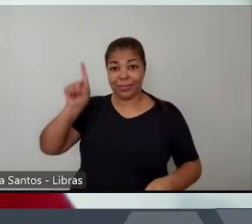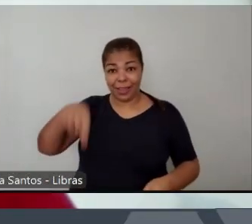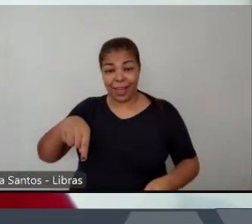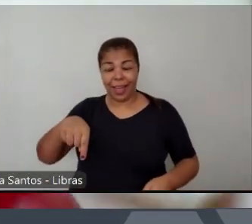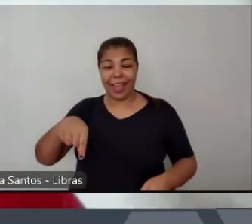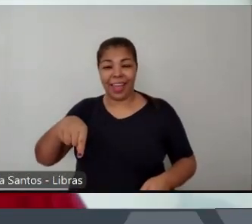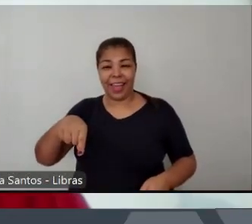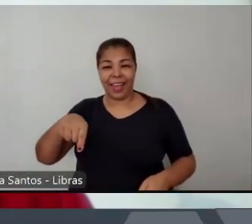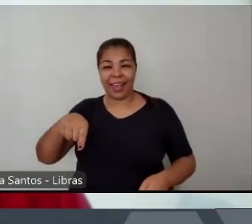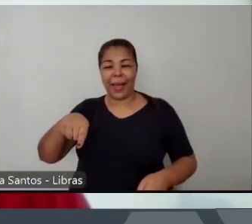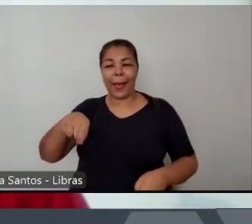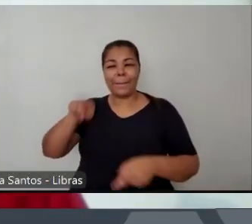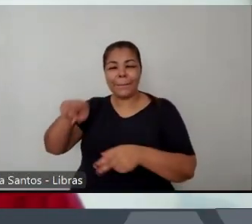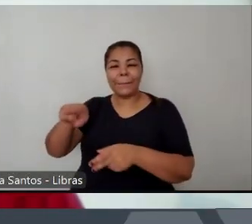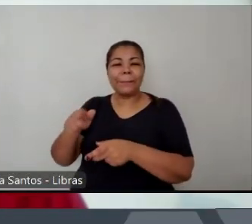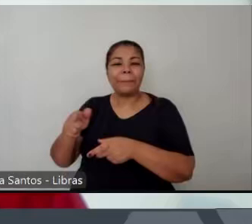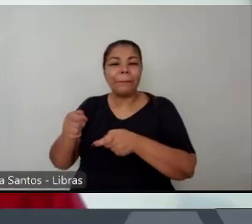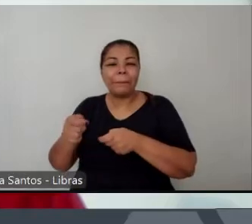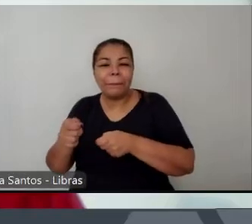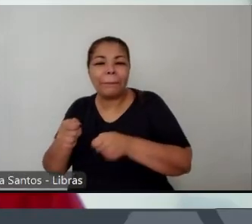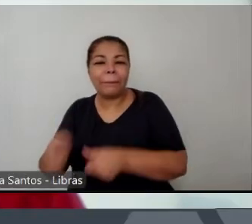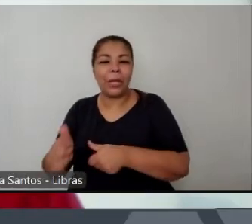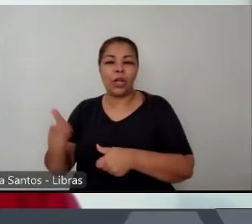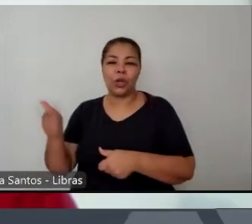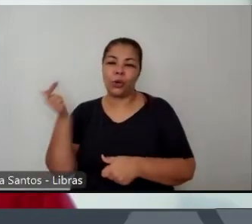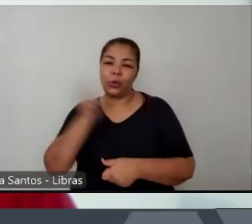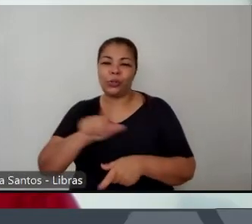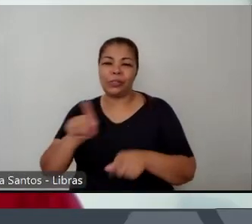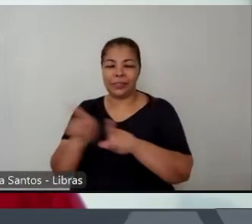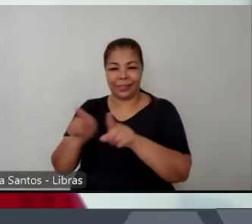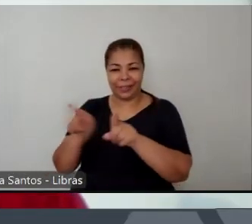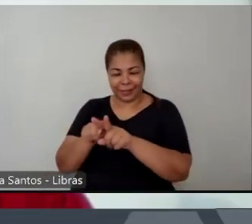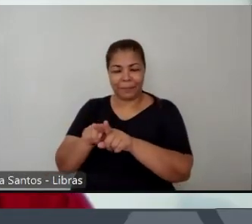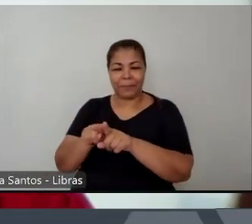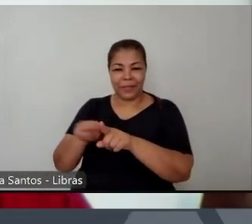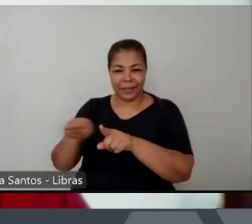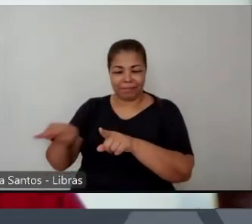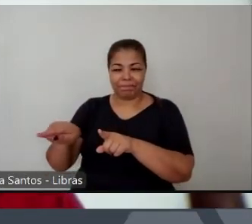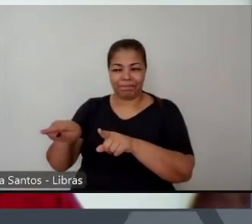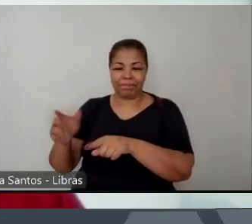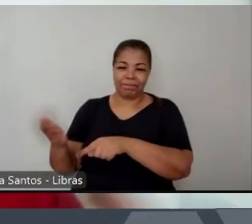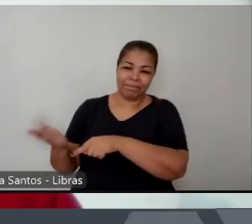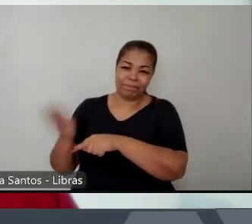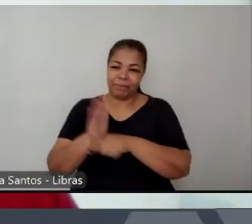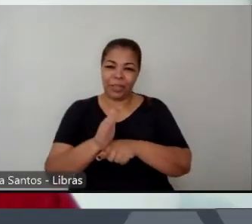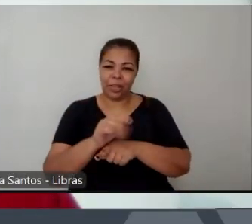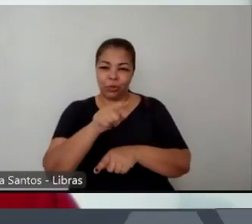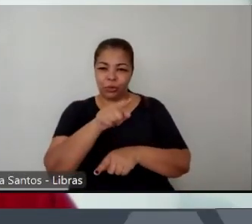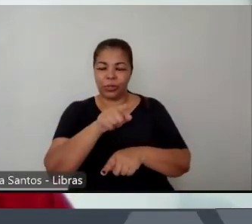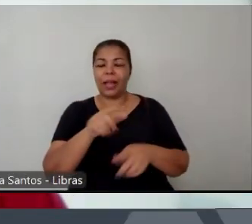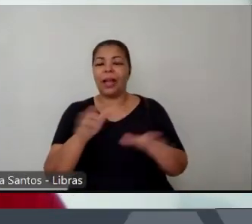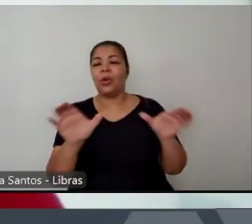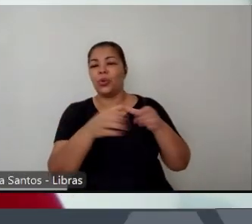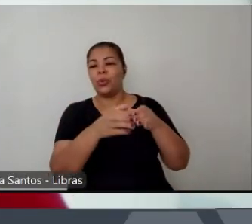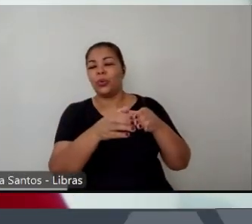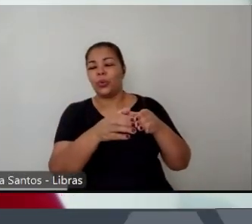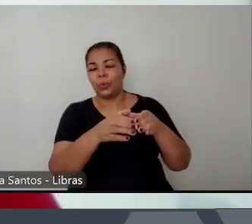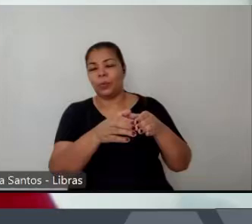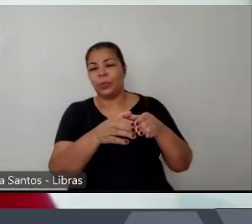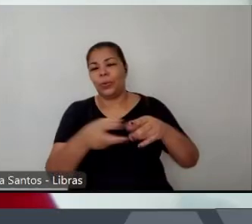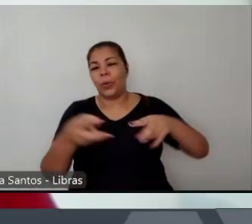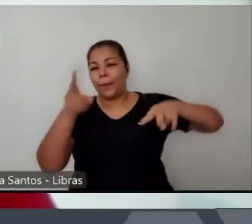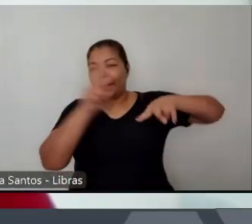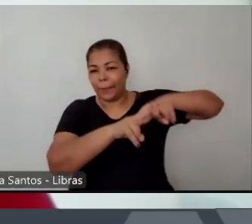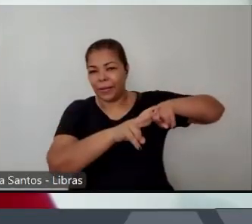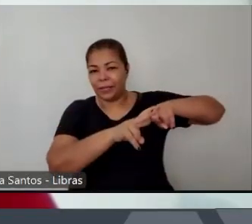juntem e promovam um novo modelo de negócio dos presos em que vai conseguir controlar a violência e ter uma